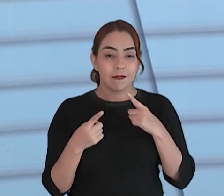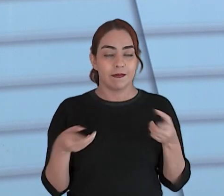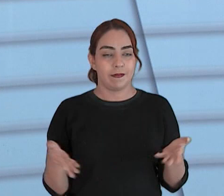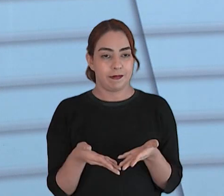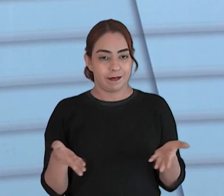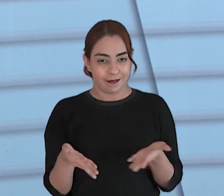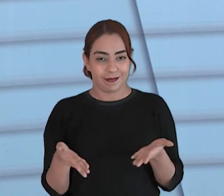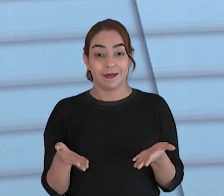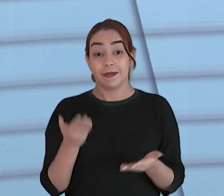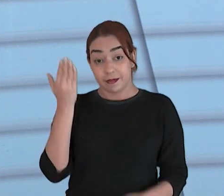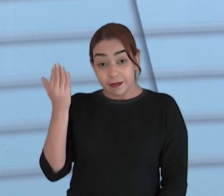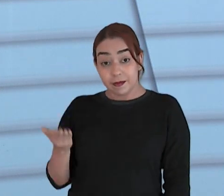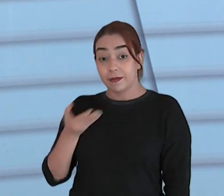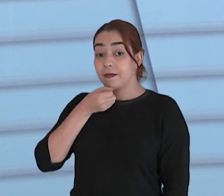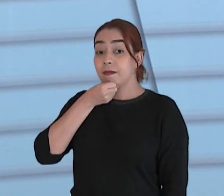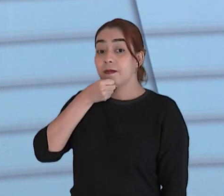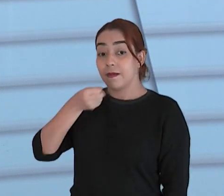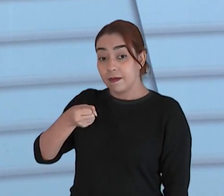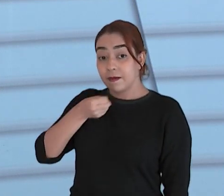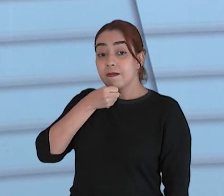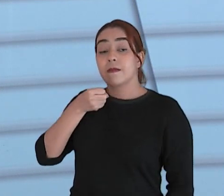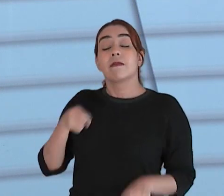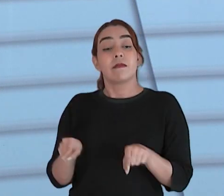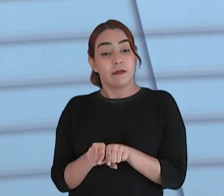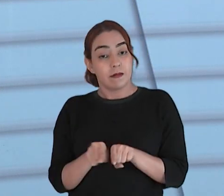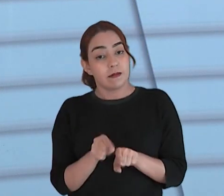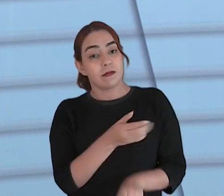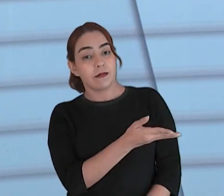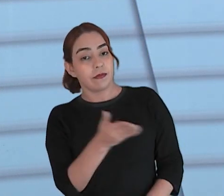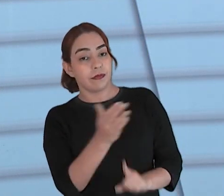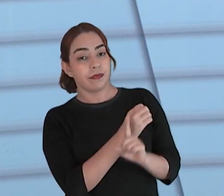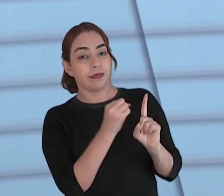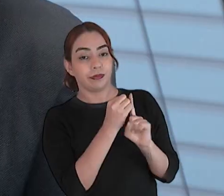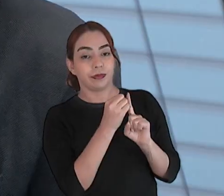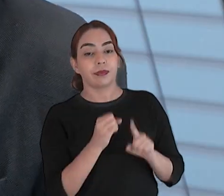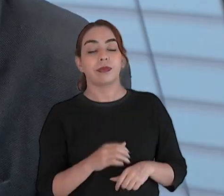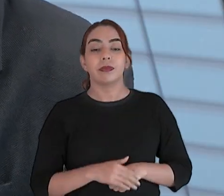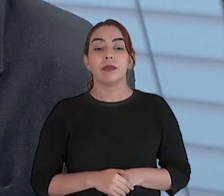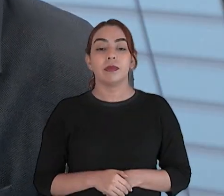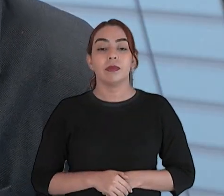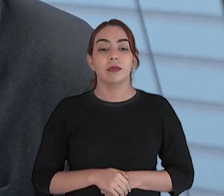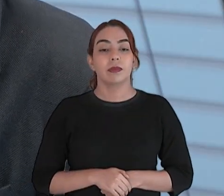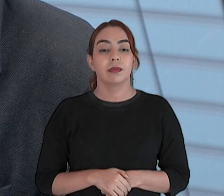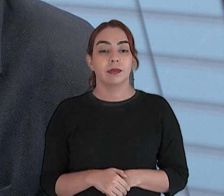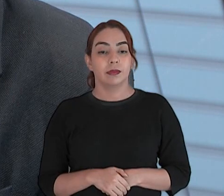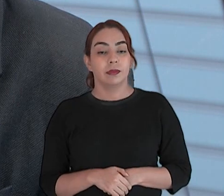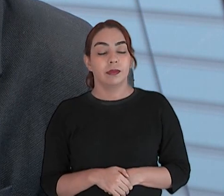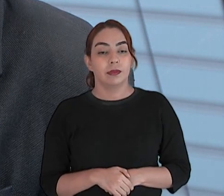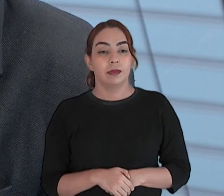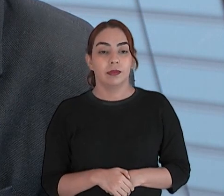e, como eu disse, para que a população... nosso público. Com o nosso público. Deputado Antônio Henrique, aqui comigo. Deputado que, inclusive,